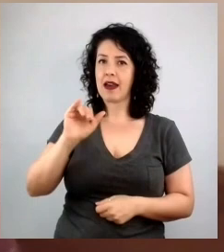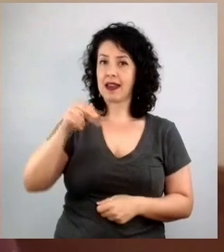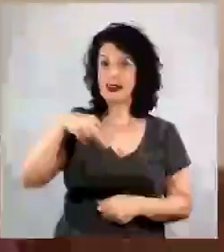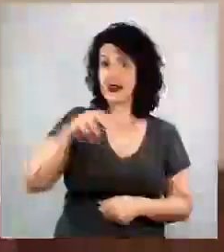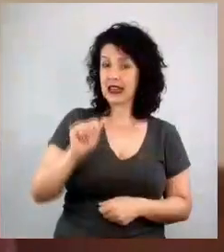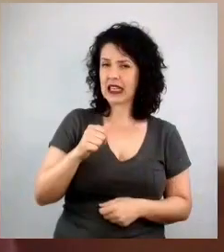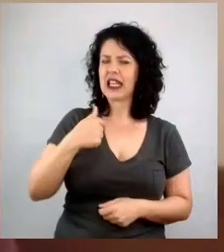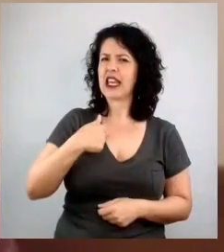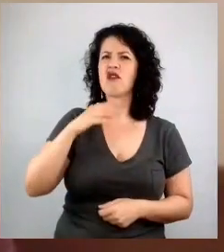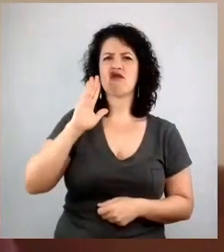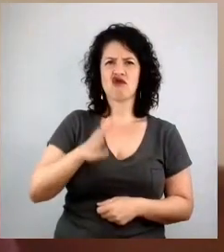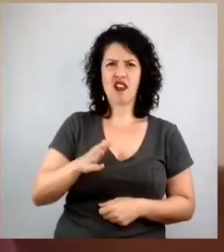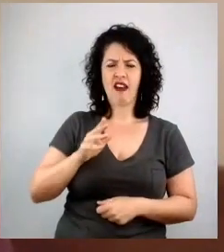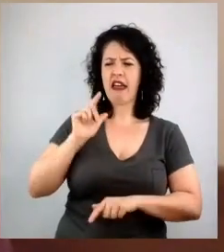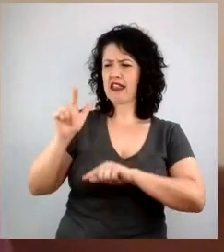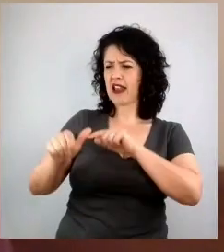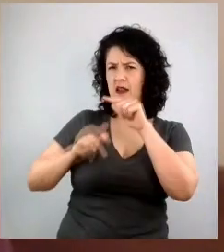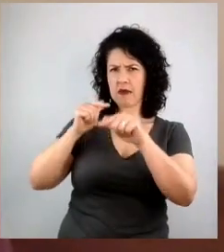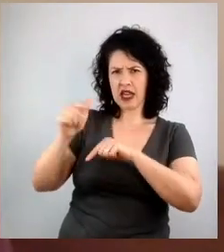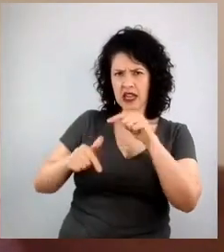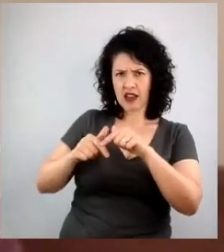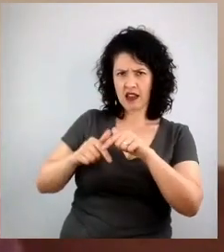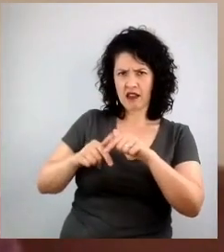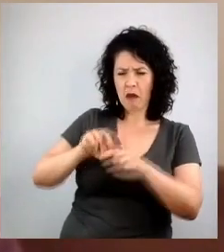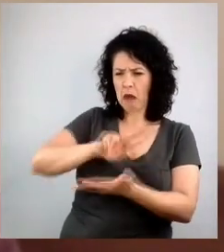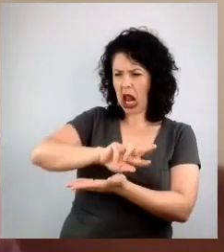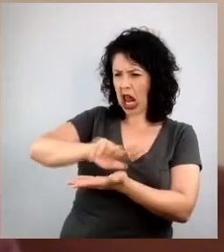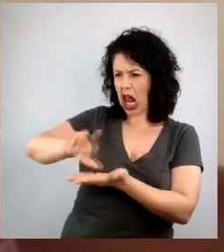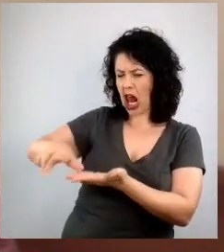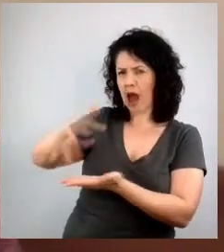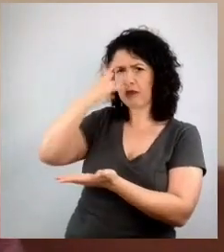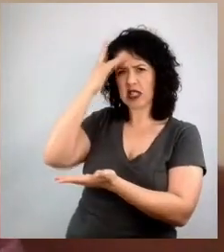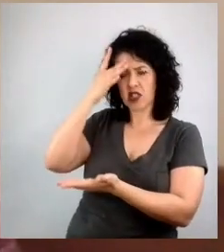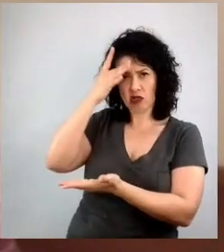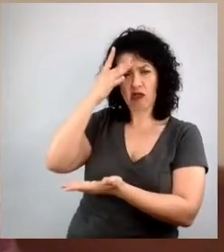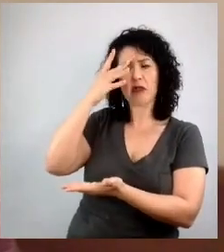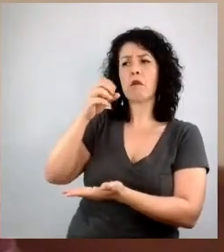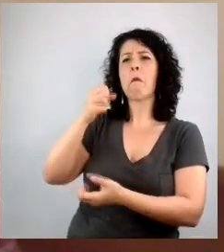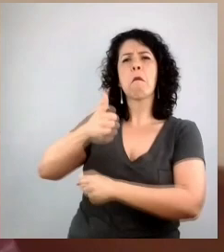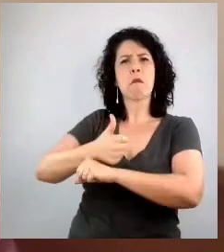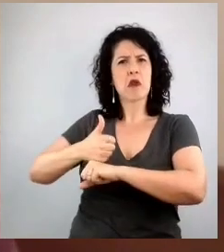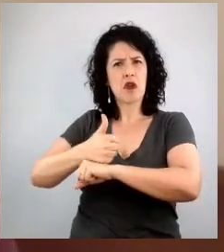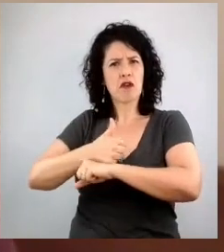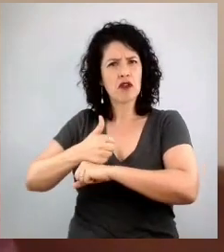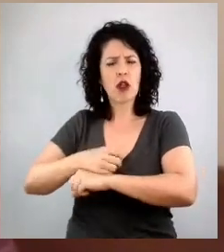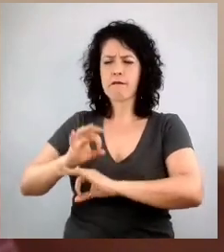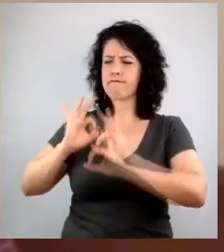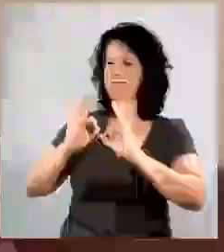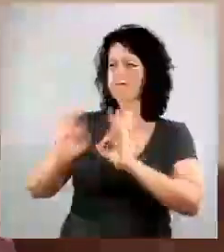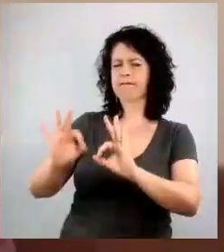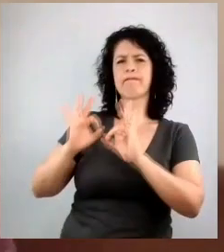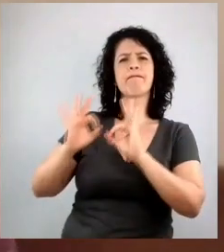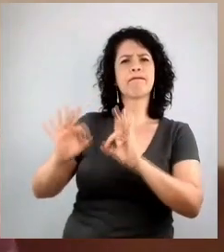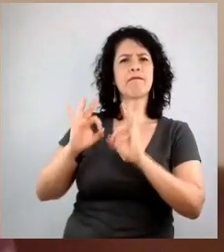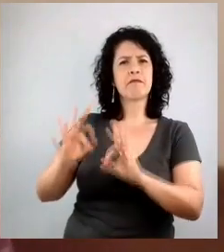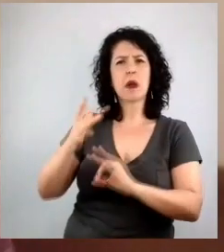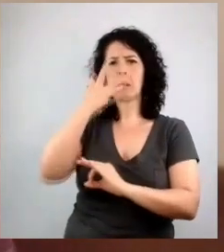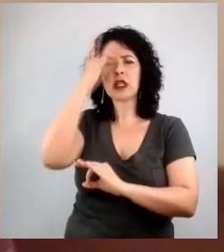carreira. Tive o privilégio de trabalhar com muita gente muito talentosa em planejamento, como criativos, donos de agência,